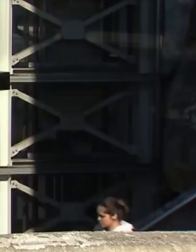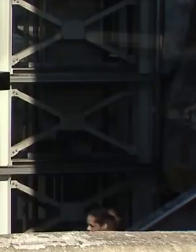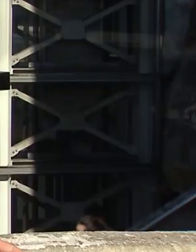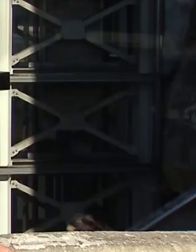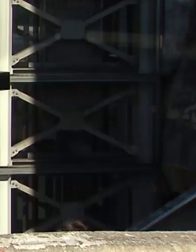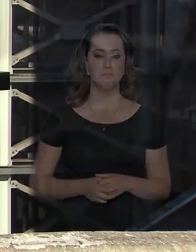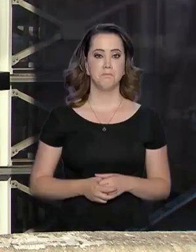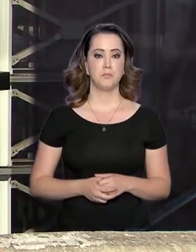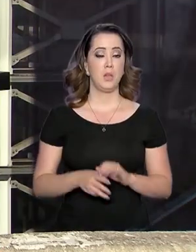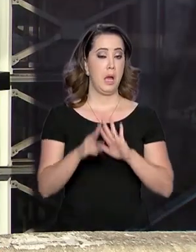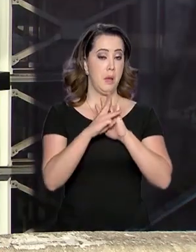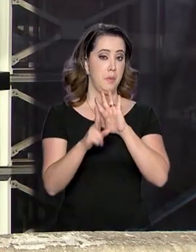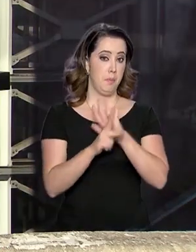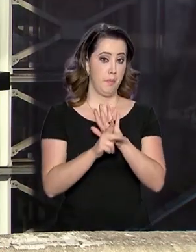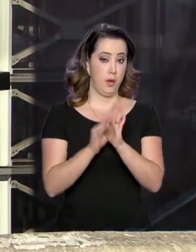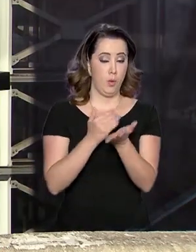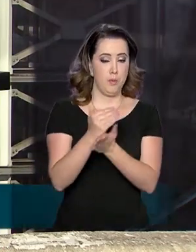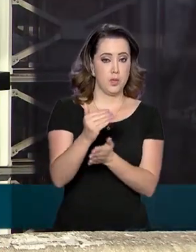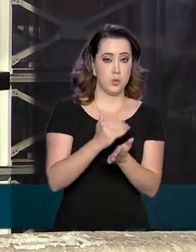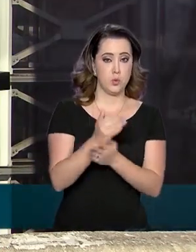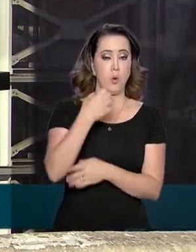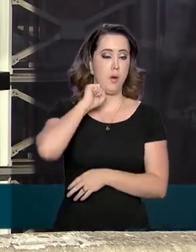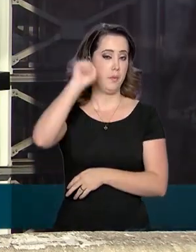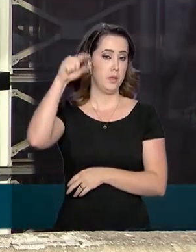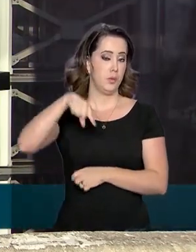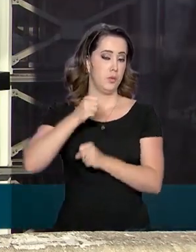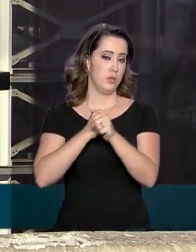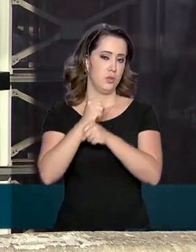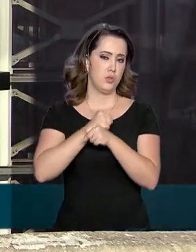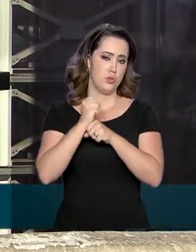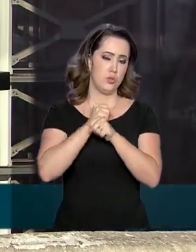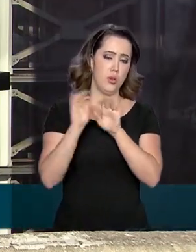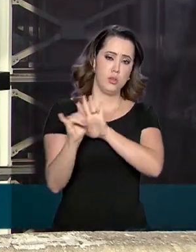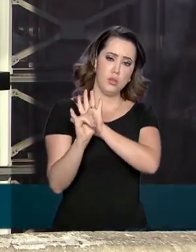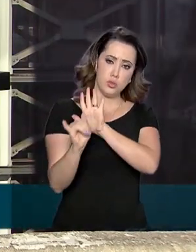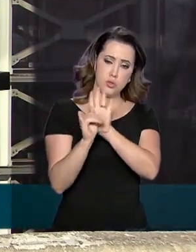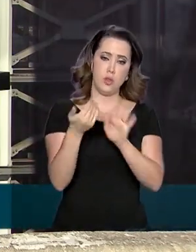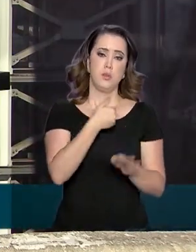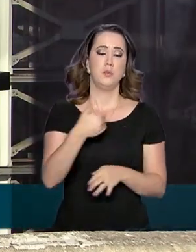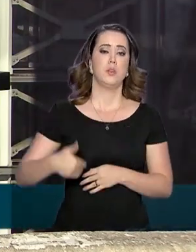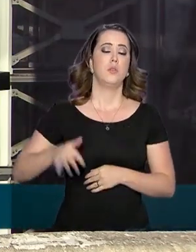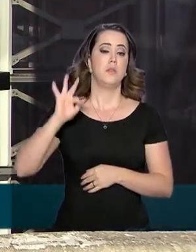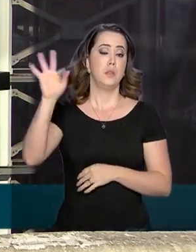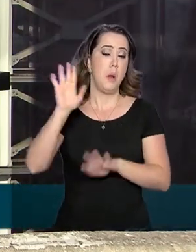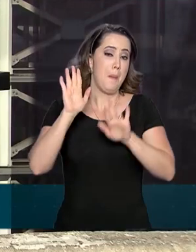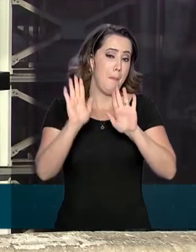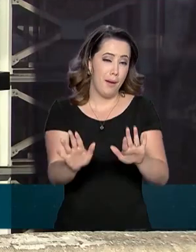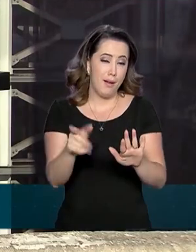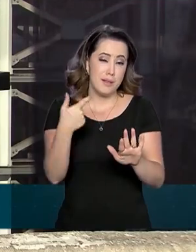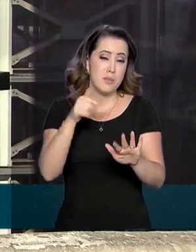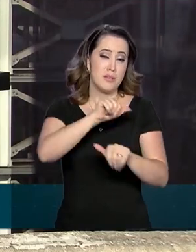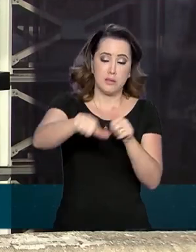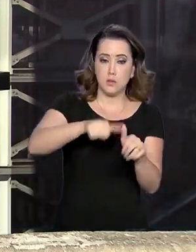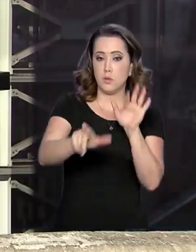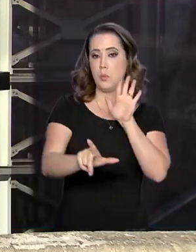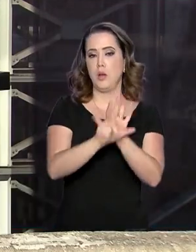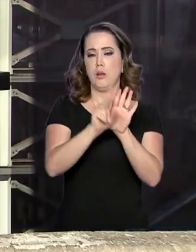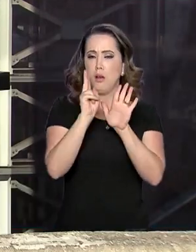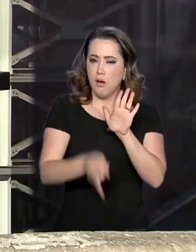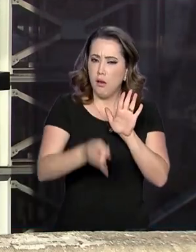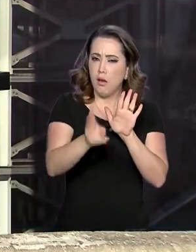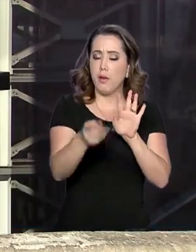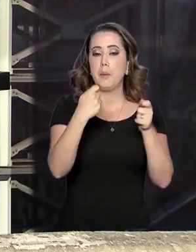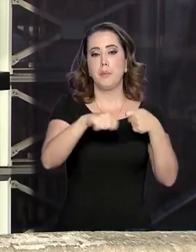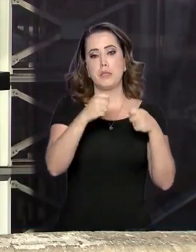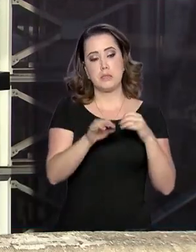A medida provisória está em vigor desde abril deste ano, quando foi editada pelo Governo Federal. Mas, para se tornar uma lei permanente, ela precisa